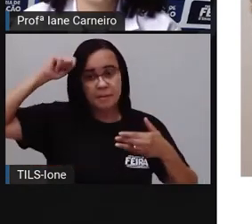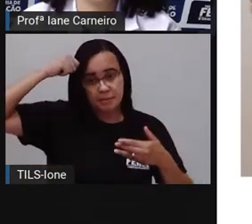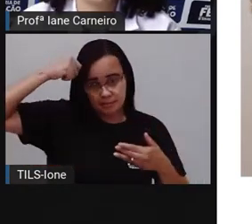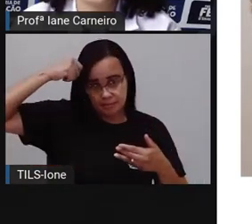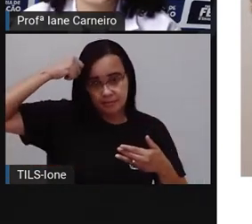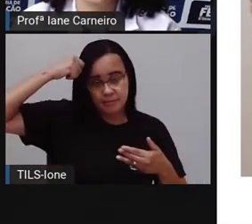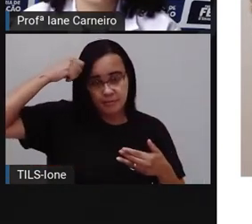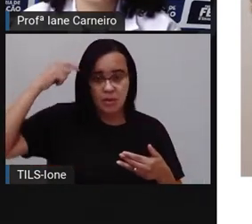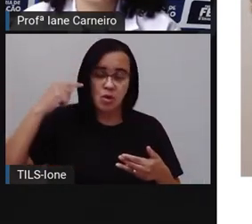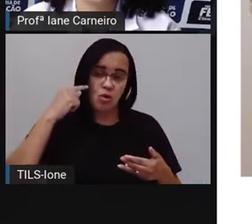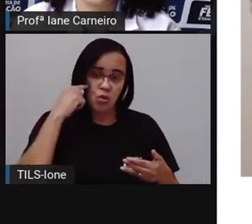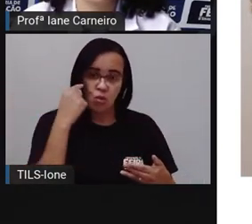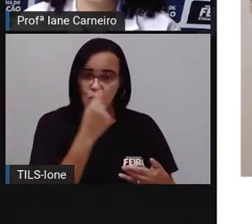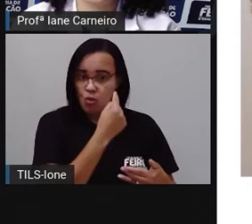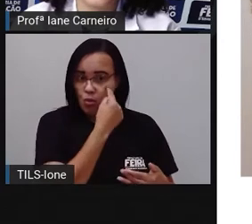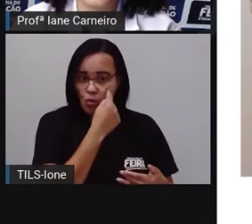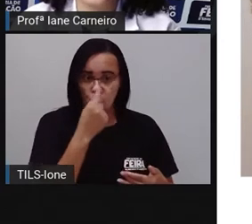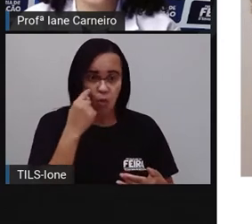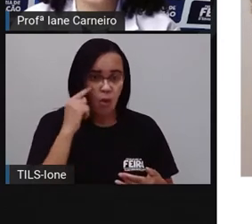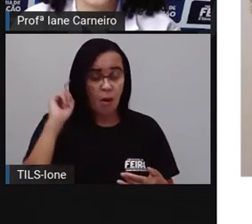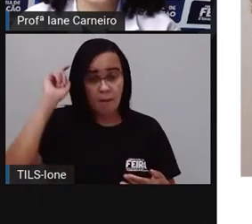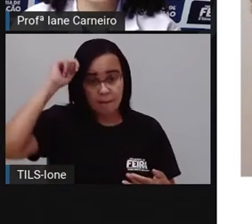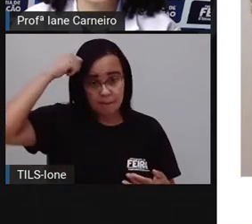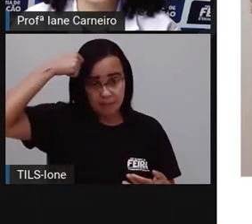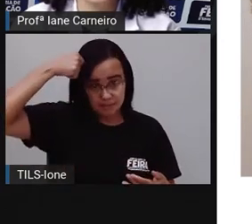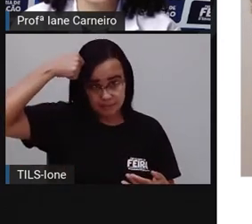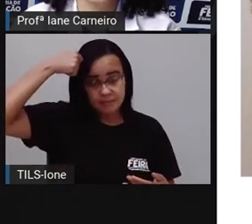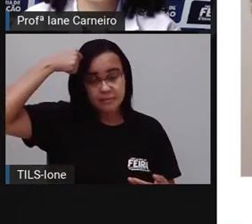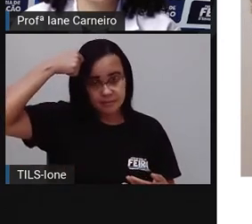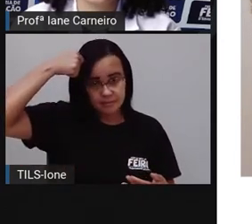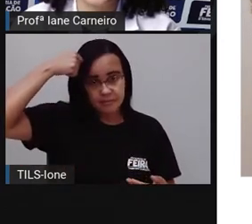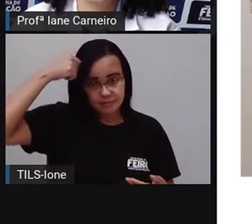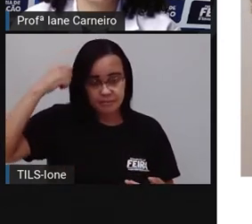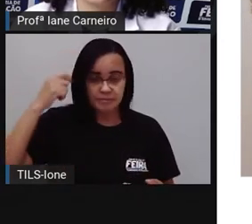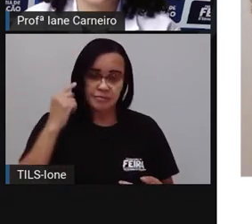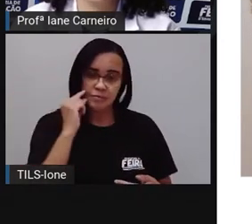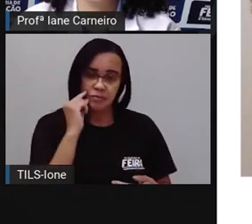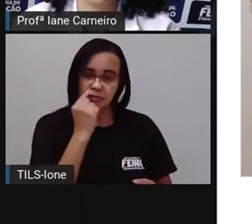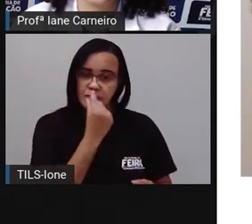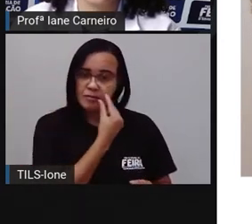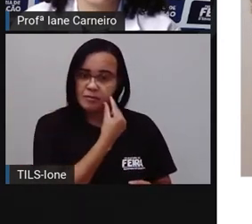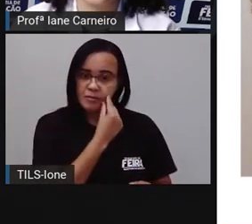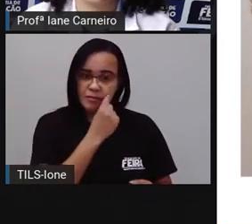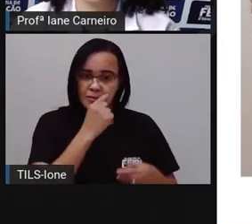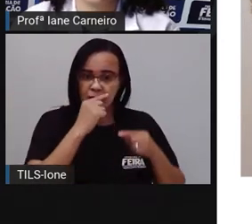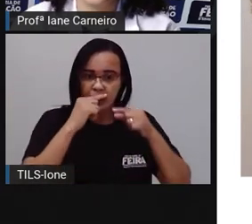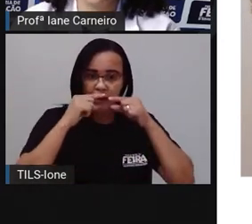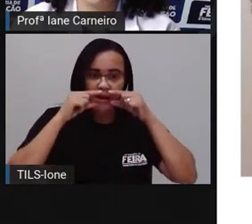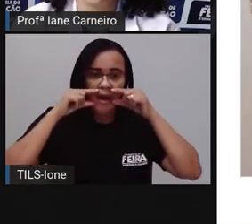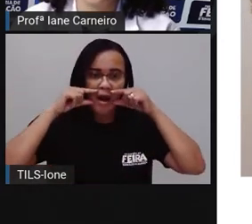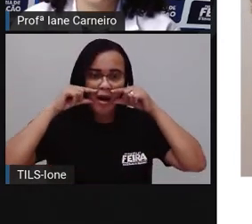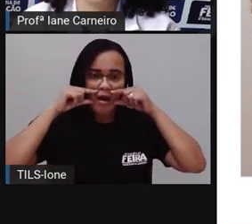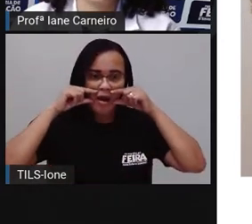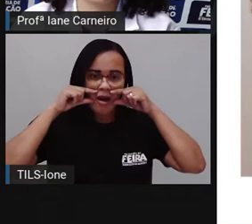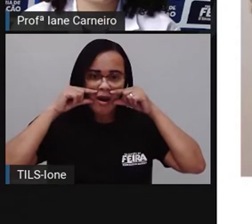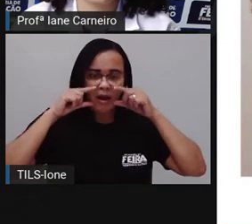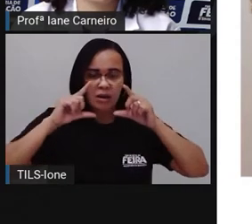Os olhos dela são olhos pretos, né? E os lábios são lábios grossos, né?